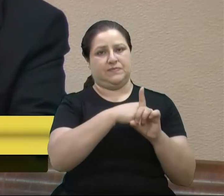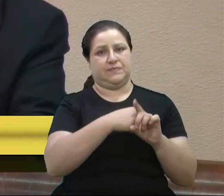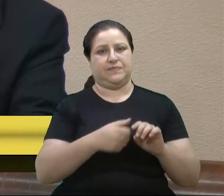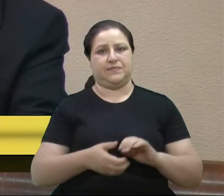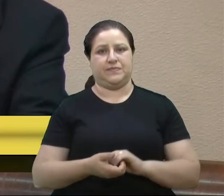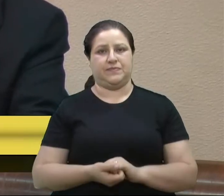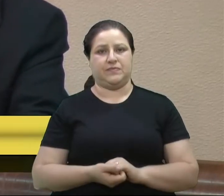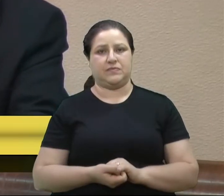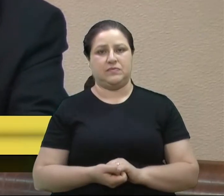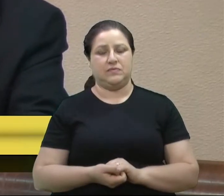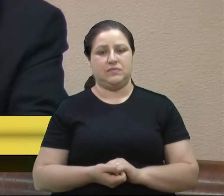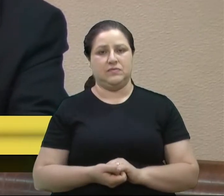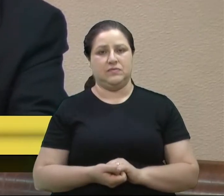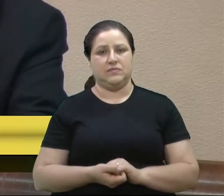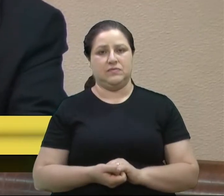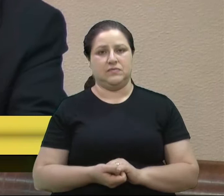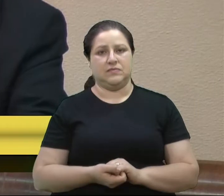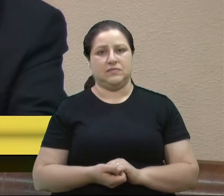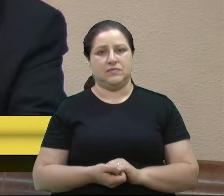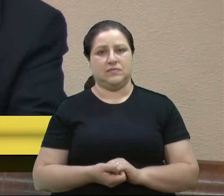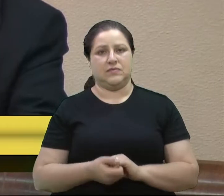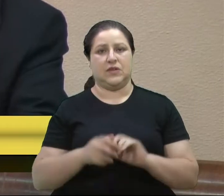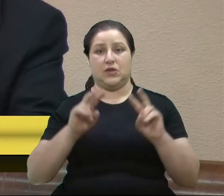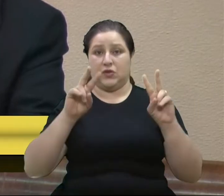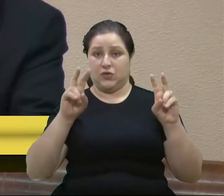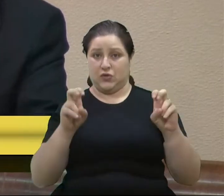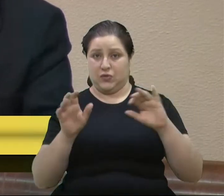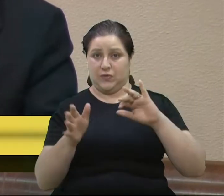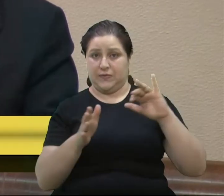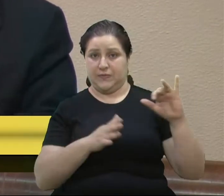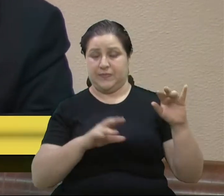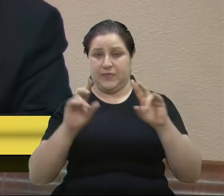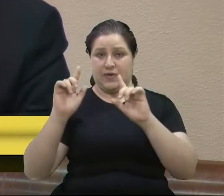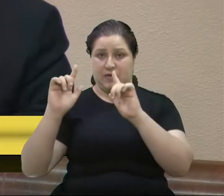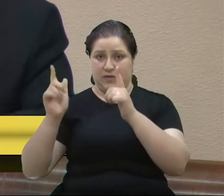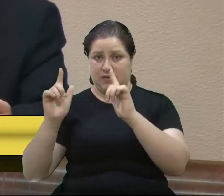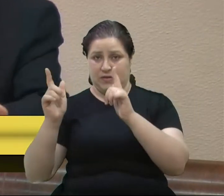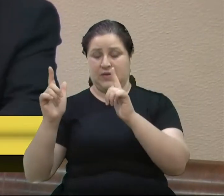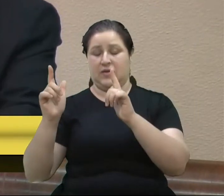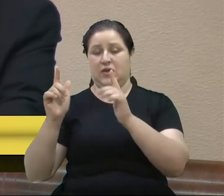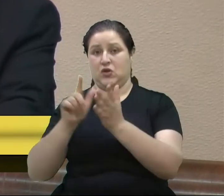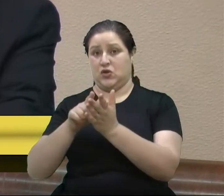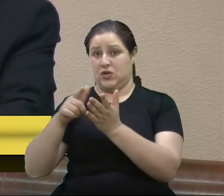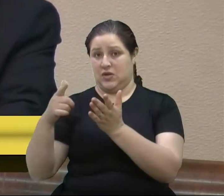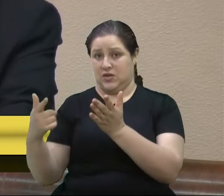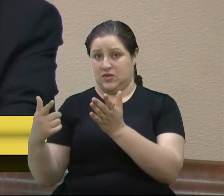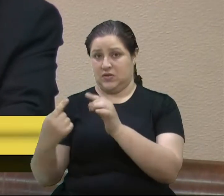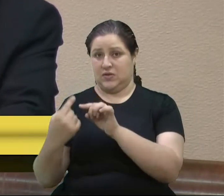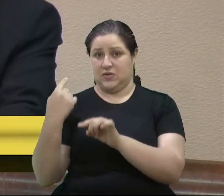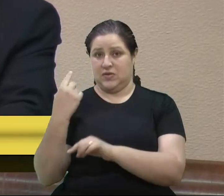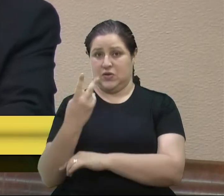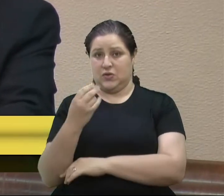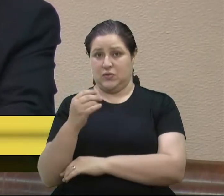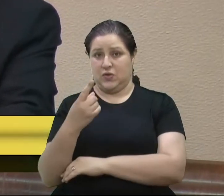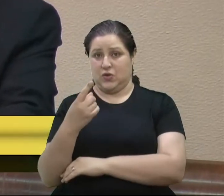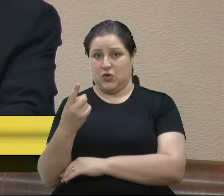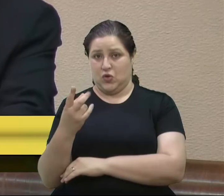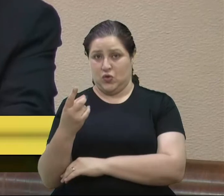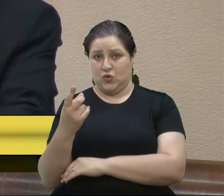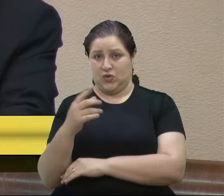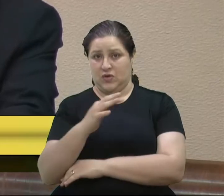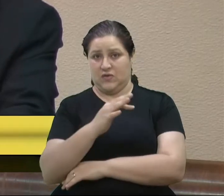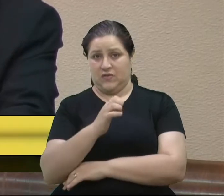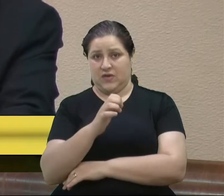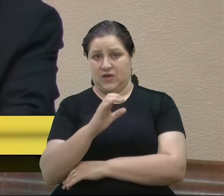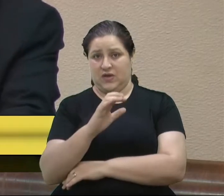no entretenimento e jornalismo, em 2012, a FECRIS obteve concessão do Ministério das